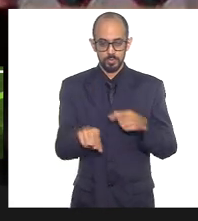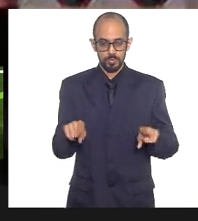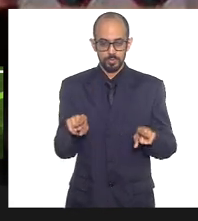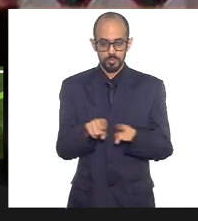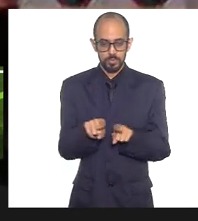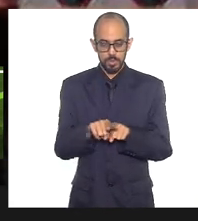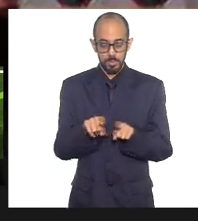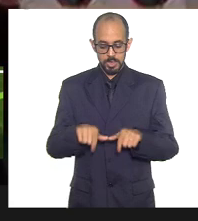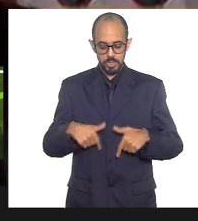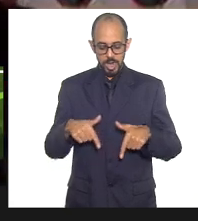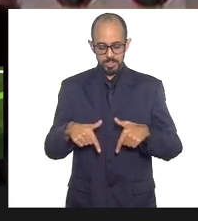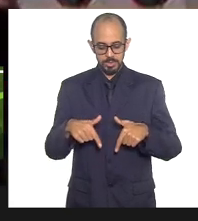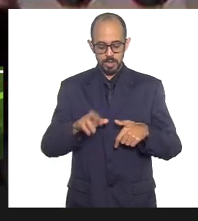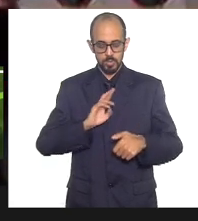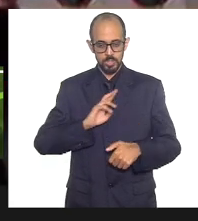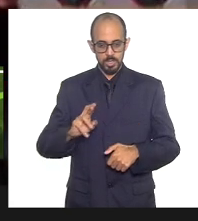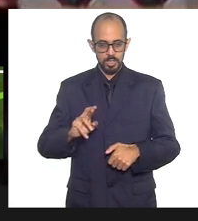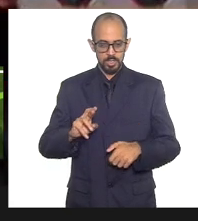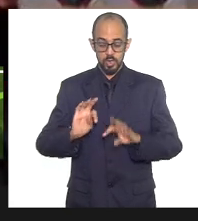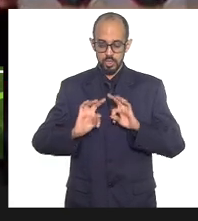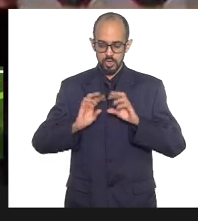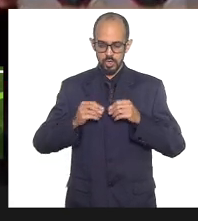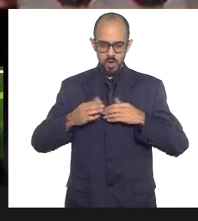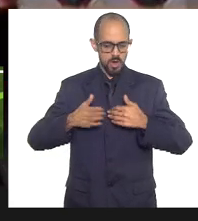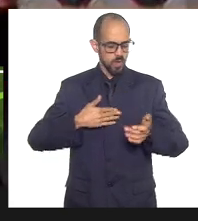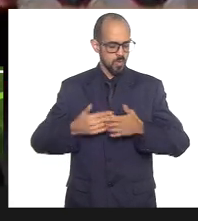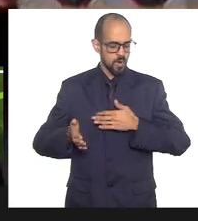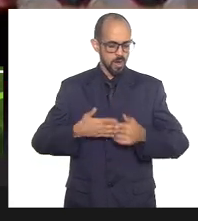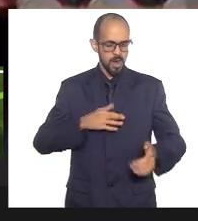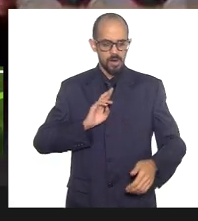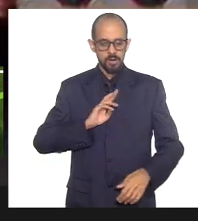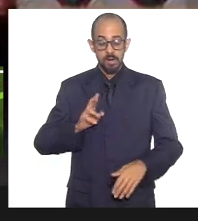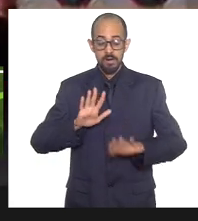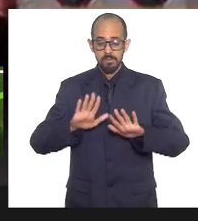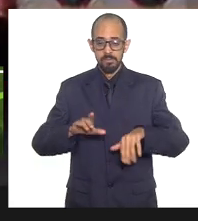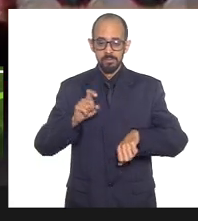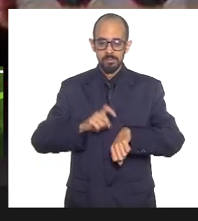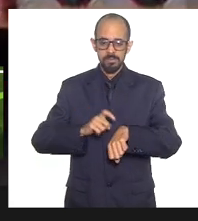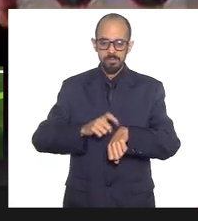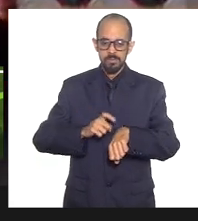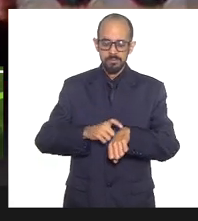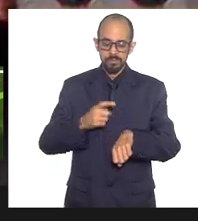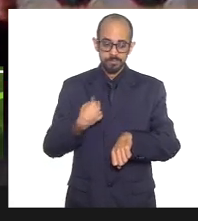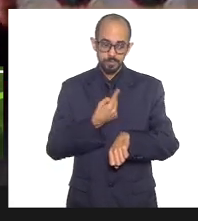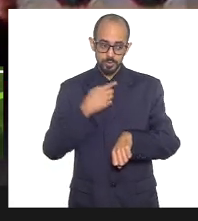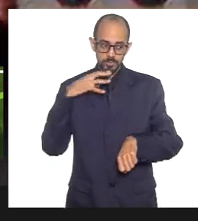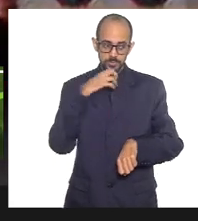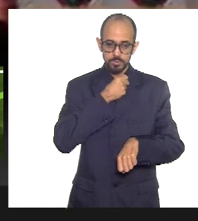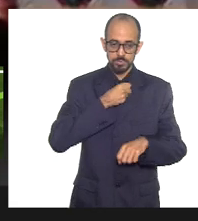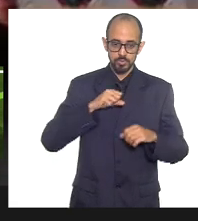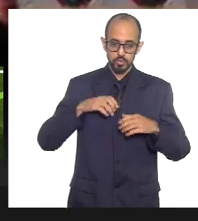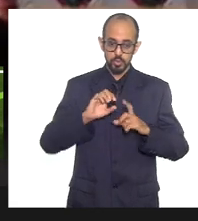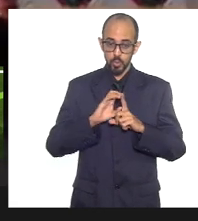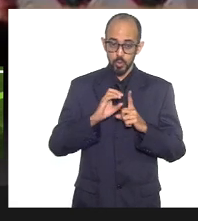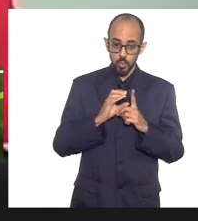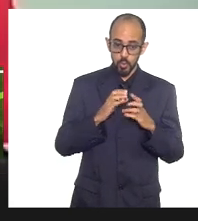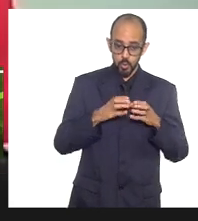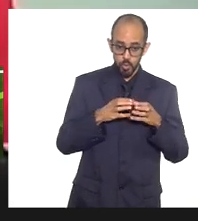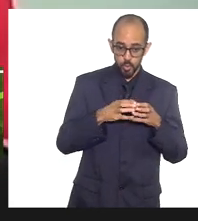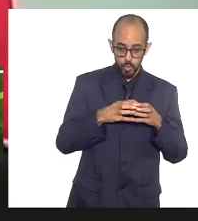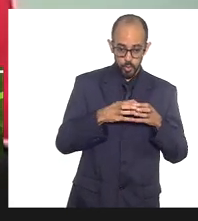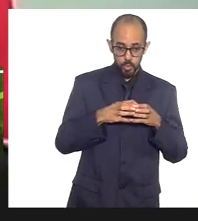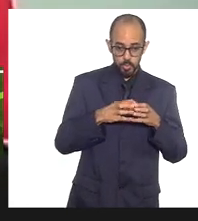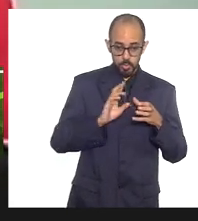ação religiosa, de todas as religiões, mas nesse momento a gente percebe que um grupo religioso foi mais